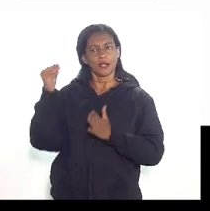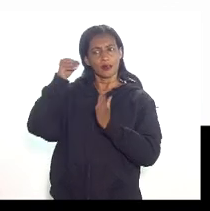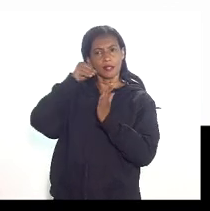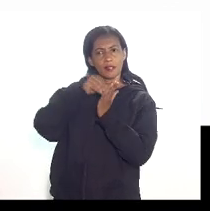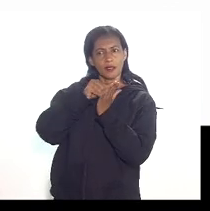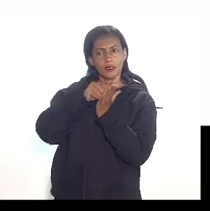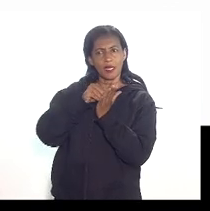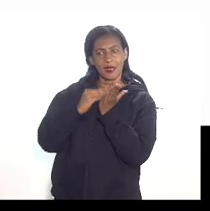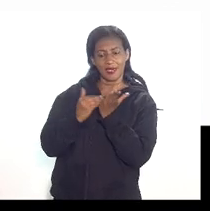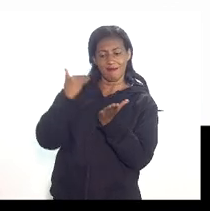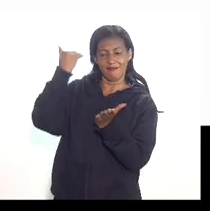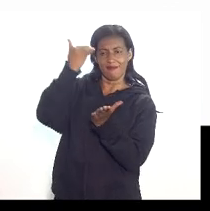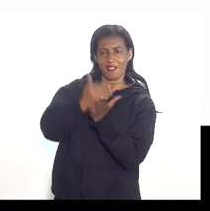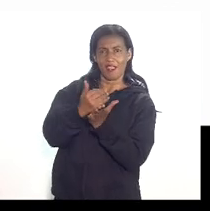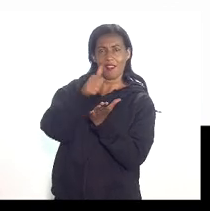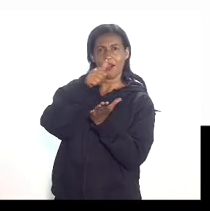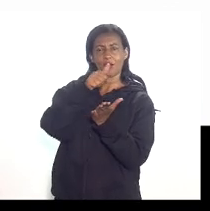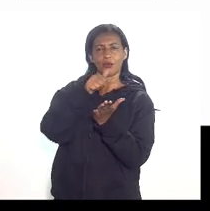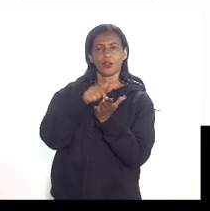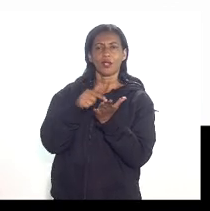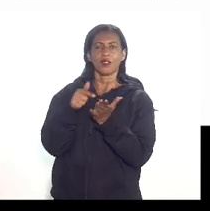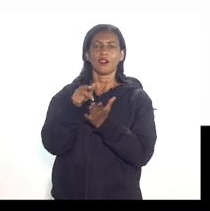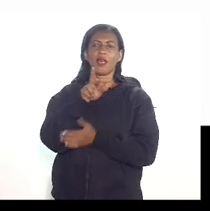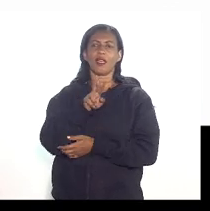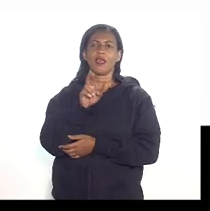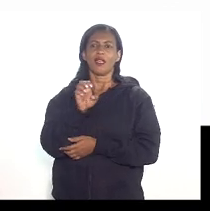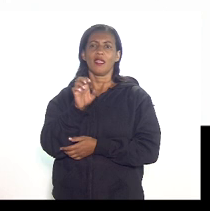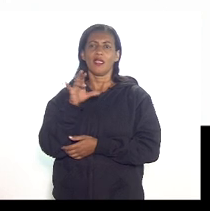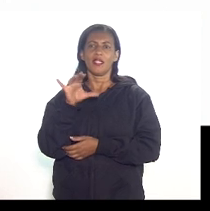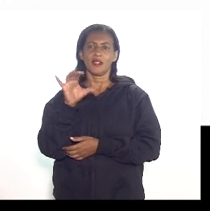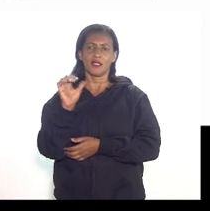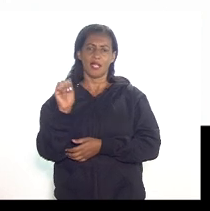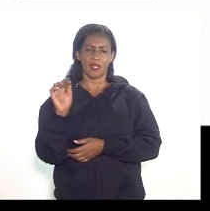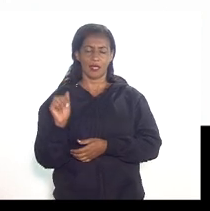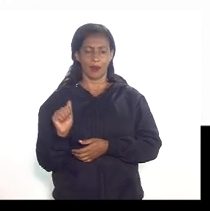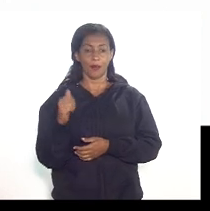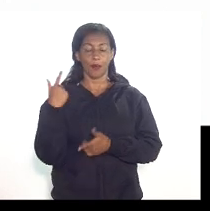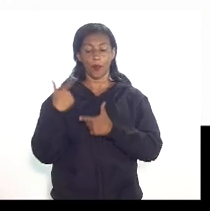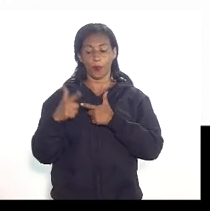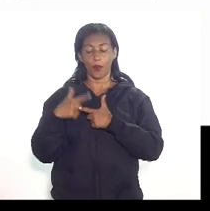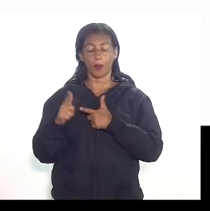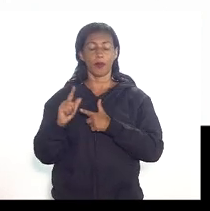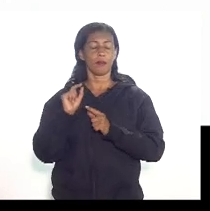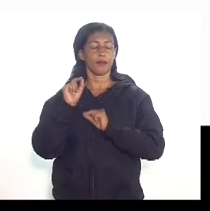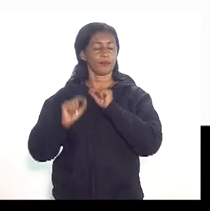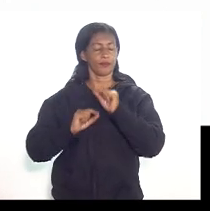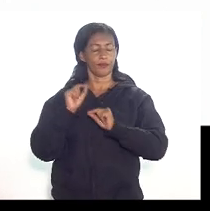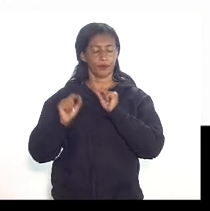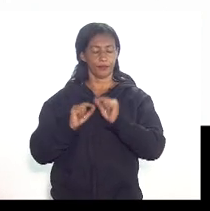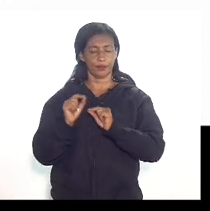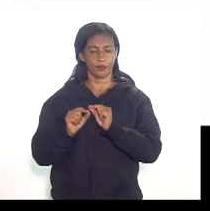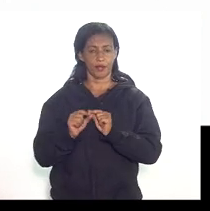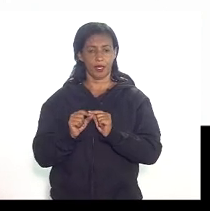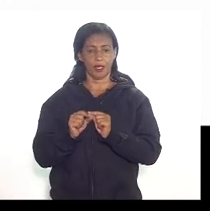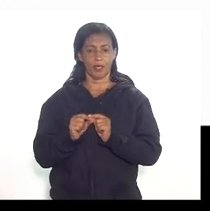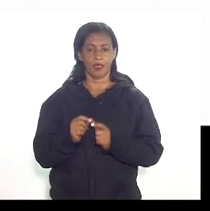sobre a receita bruta da produção o problema é o seguinte a minha questão